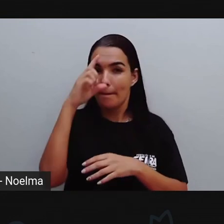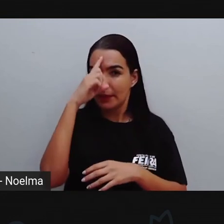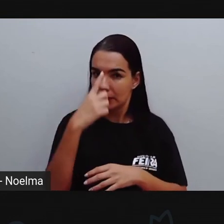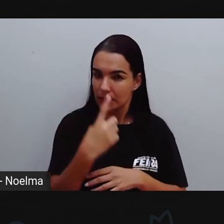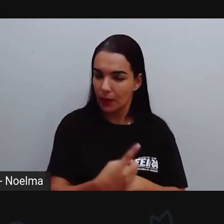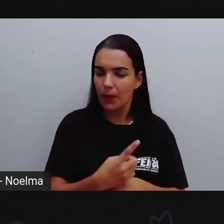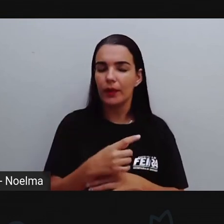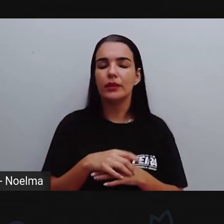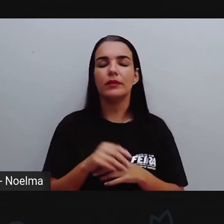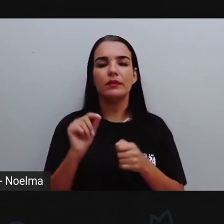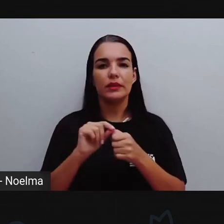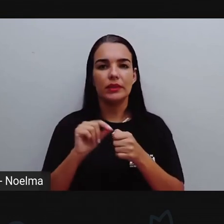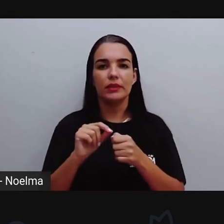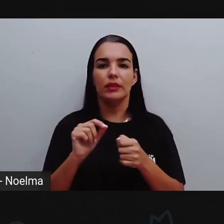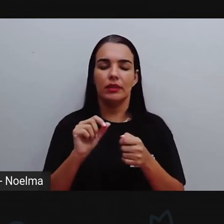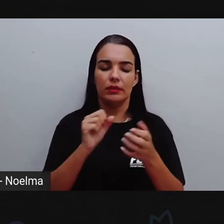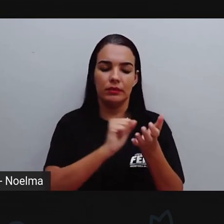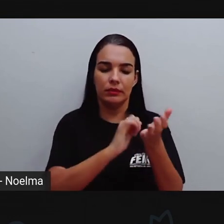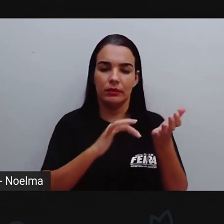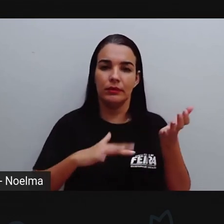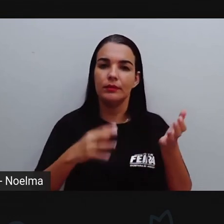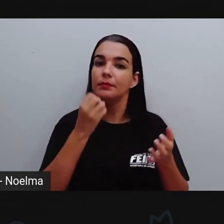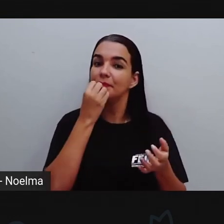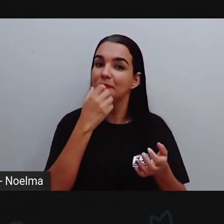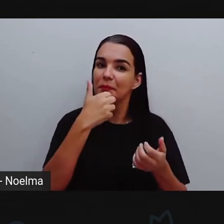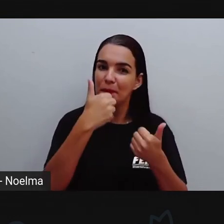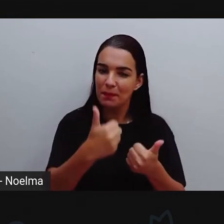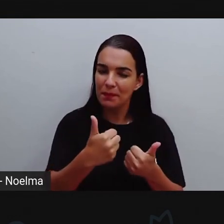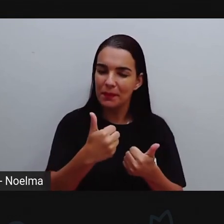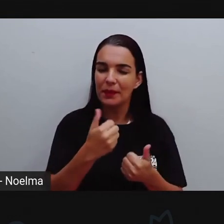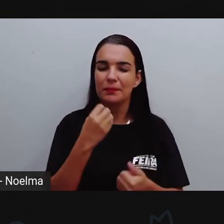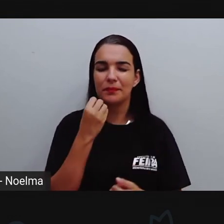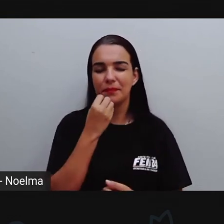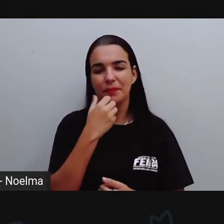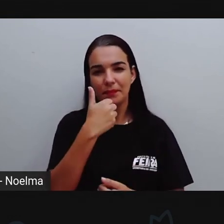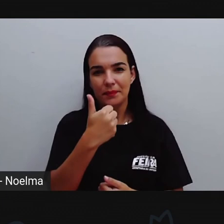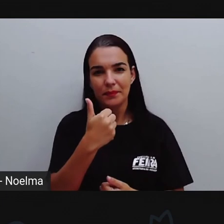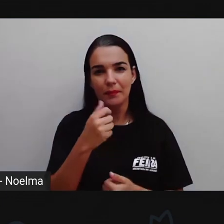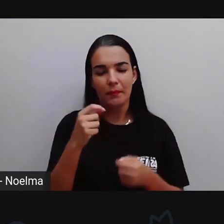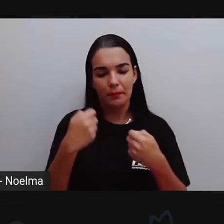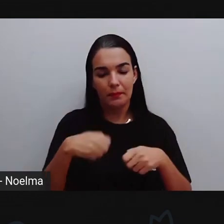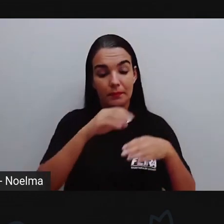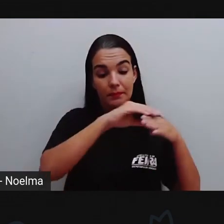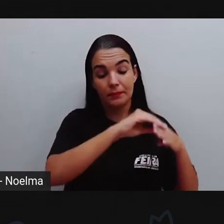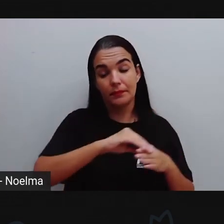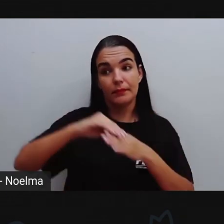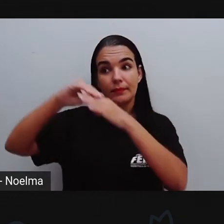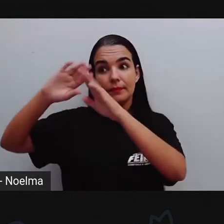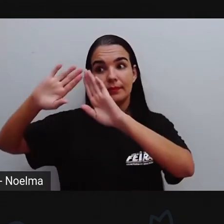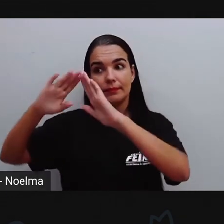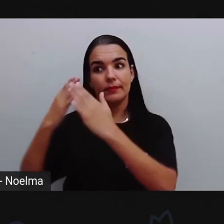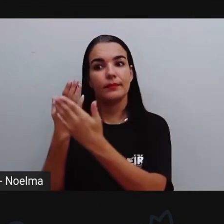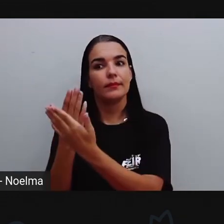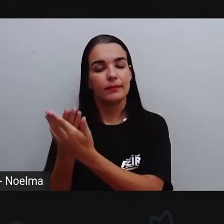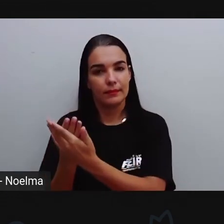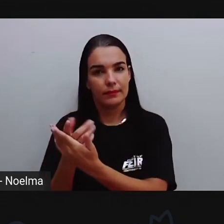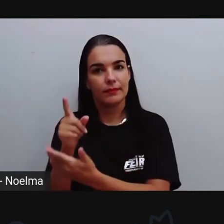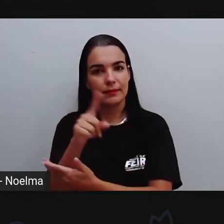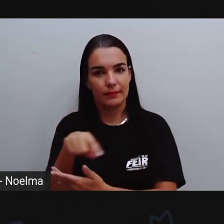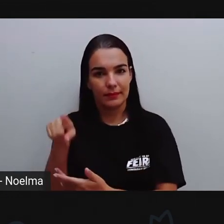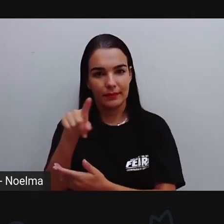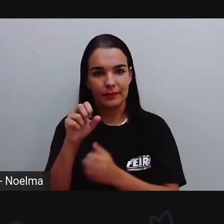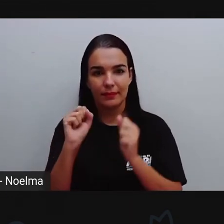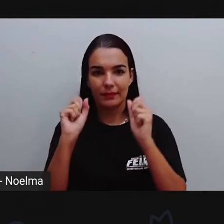professora. Realize as atividades com muito cuidado, com muito capricho, que deverão ser devolvidas às escolas de